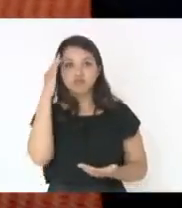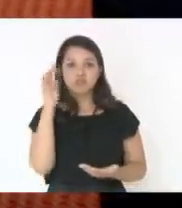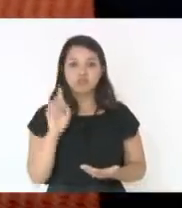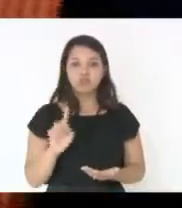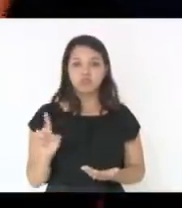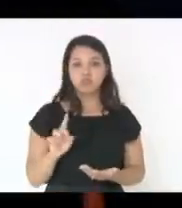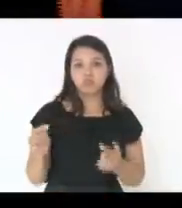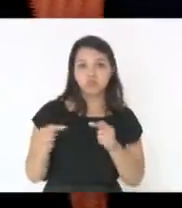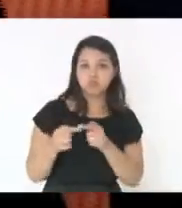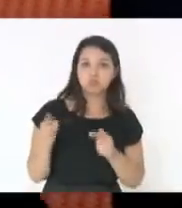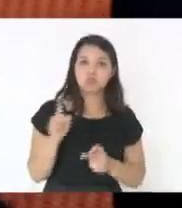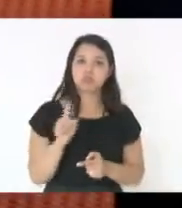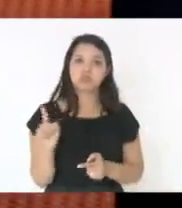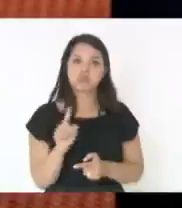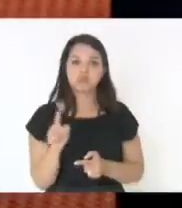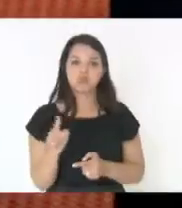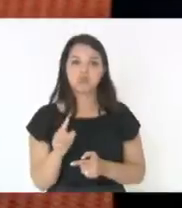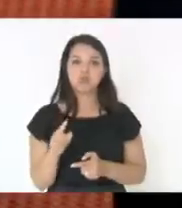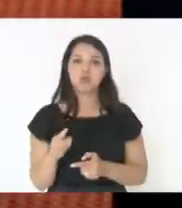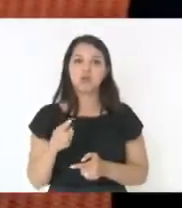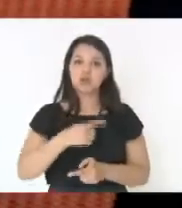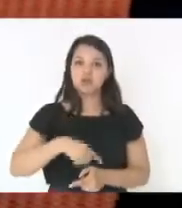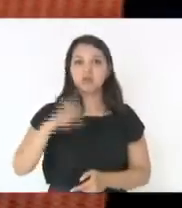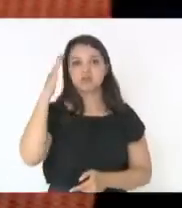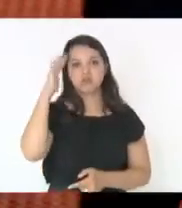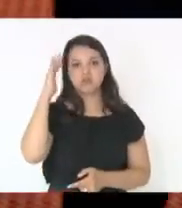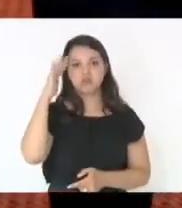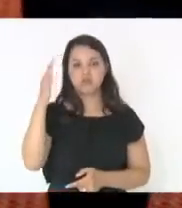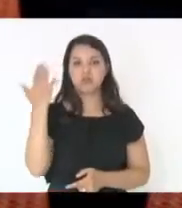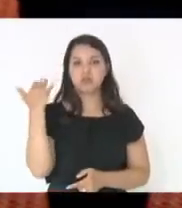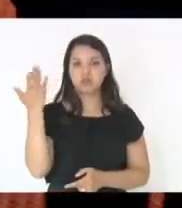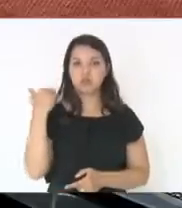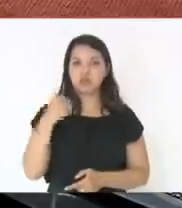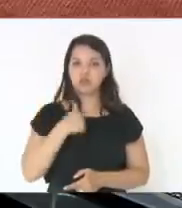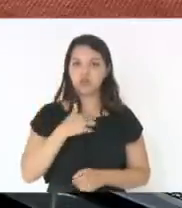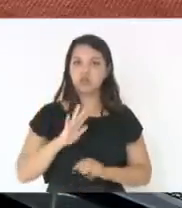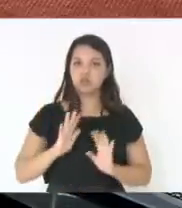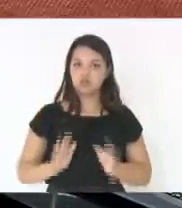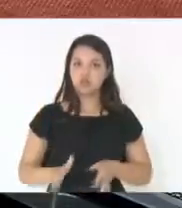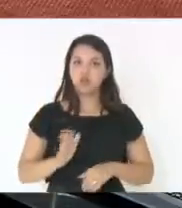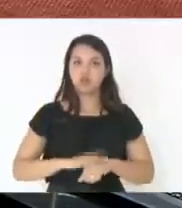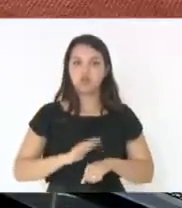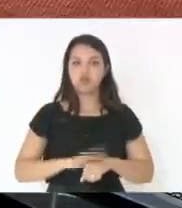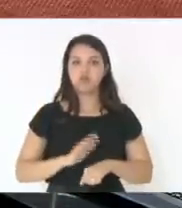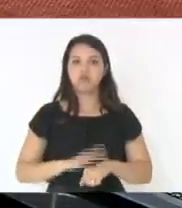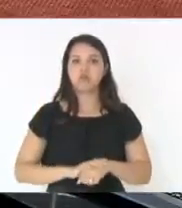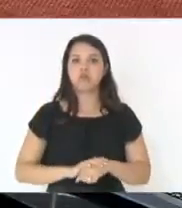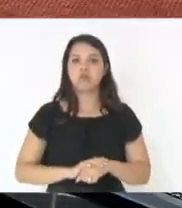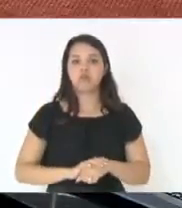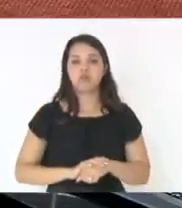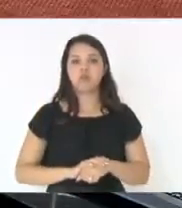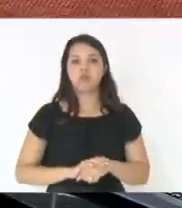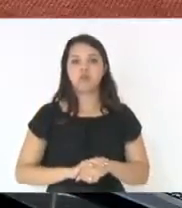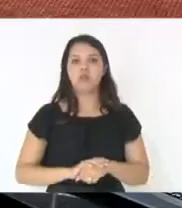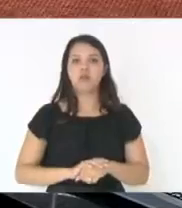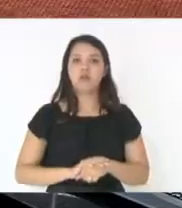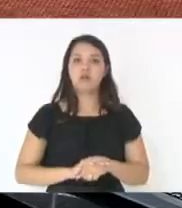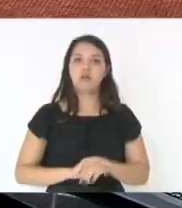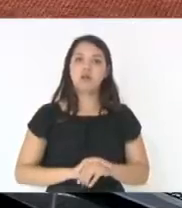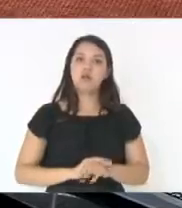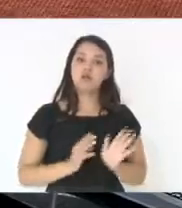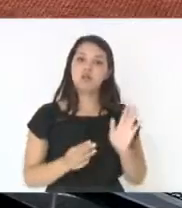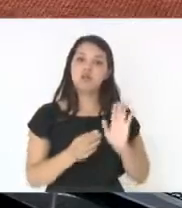deputado Kendi, e eu próprio já fui autor de matérias similares, mas eu preciso me